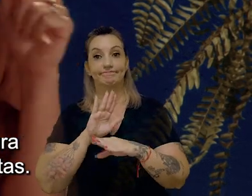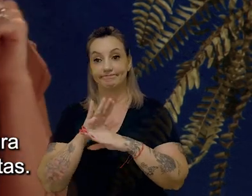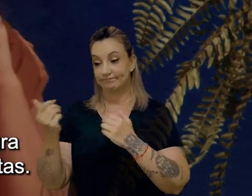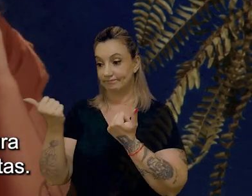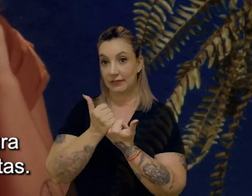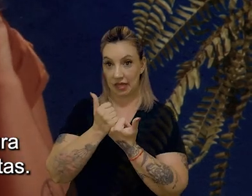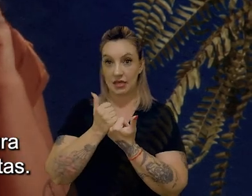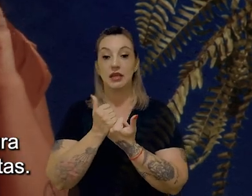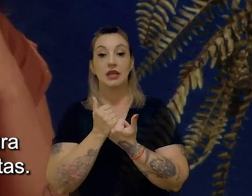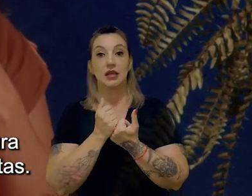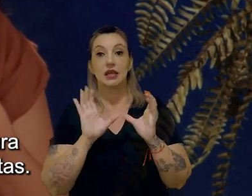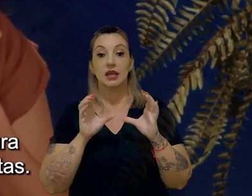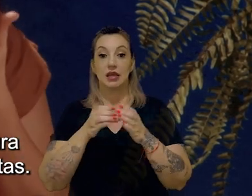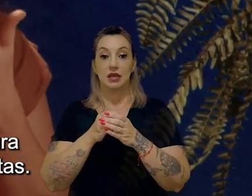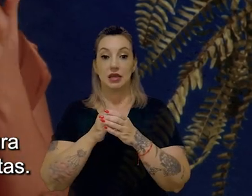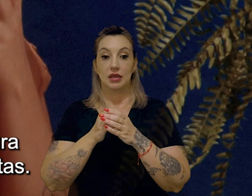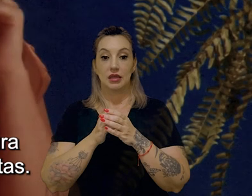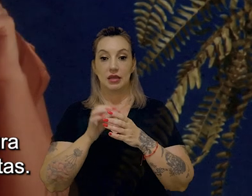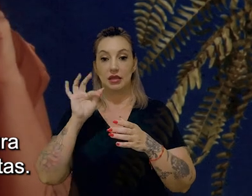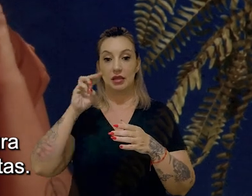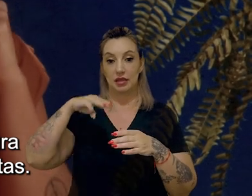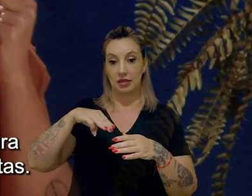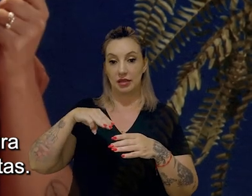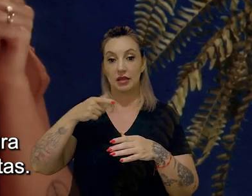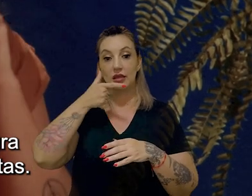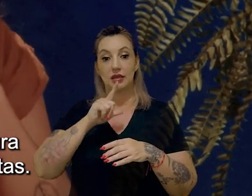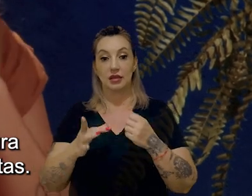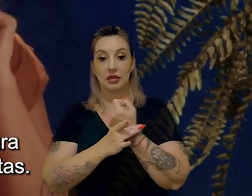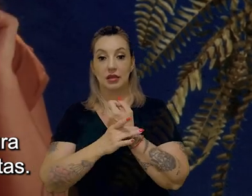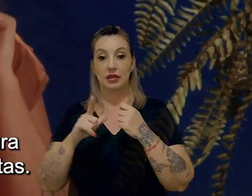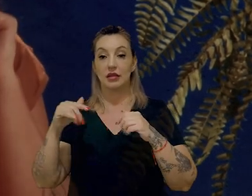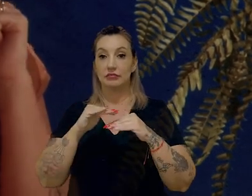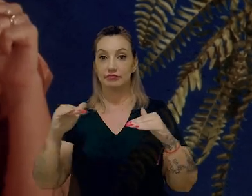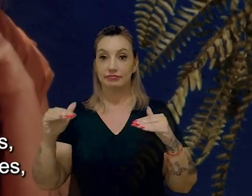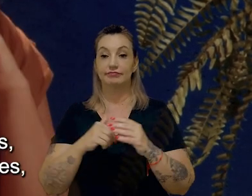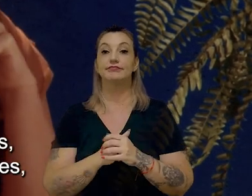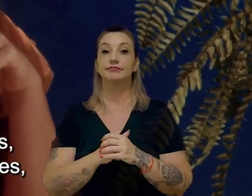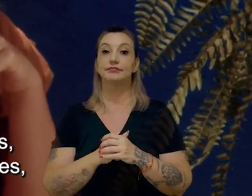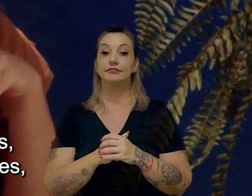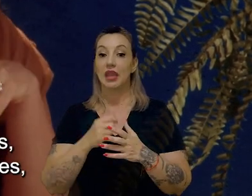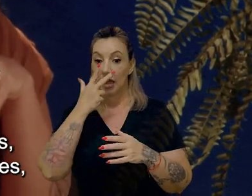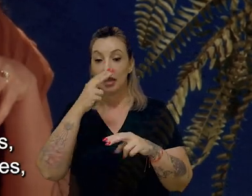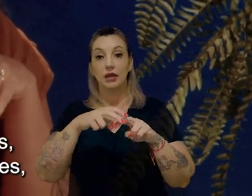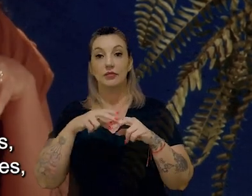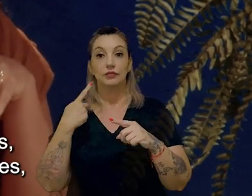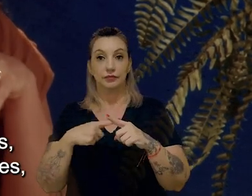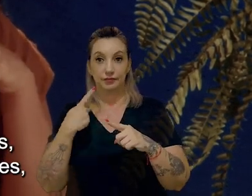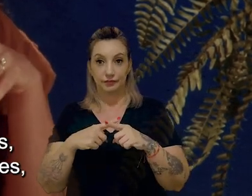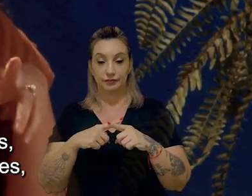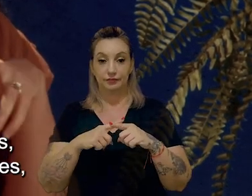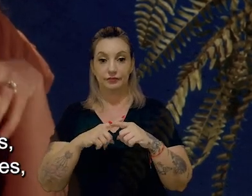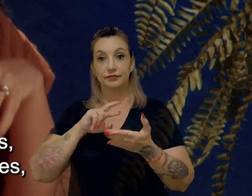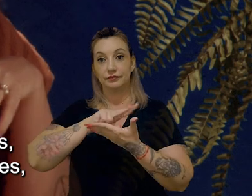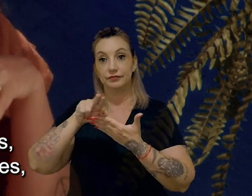com a equipe da IFM, que segura algumas das nossas plantas. E acho que é a